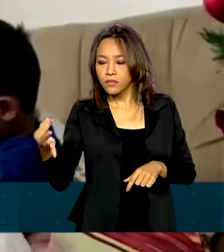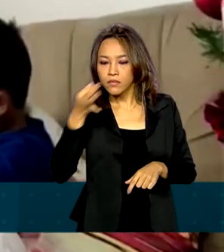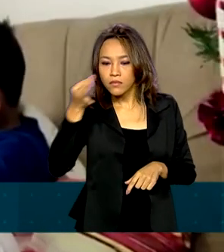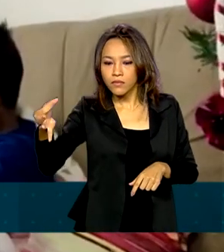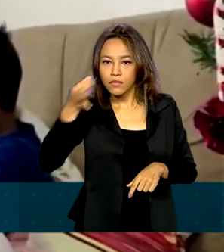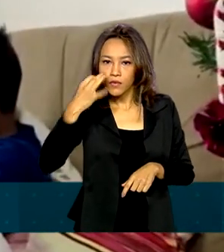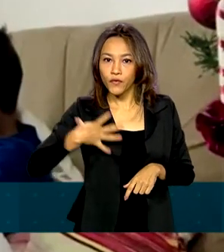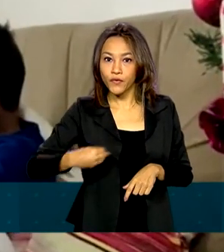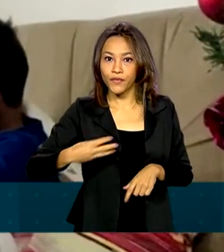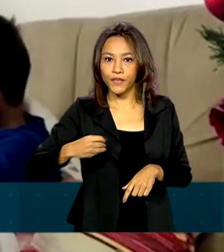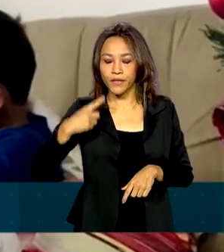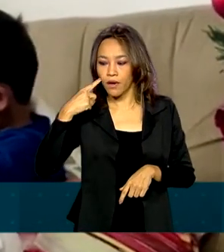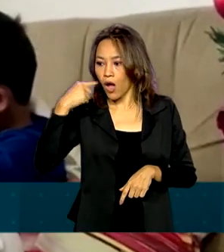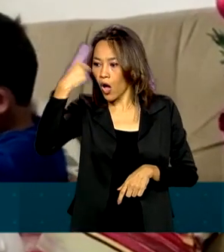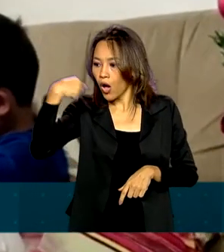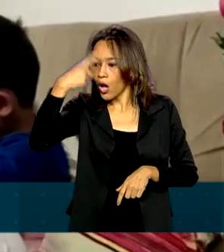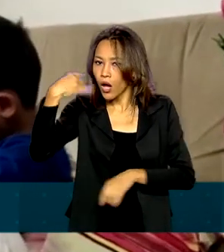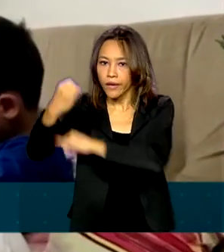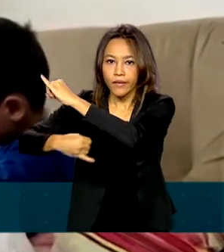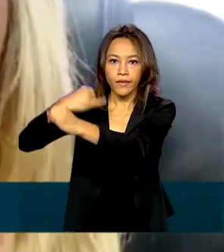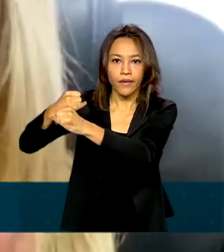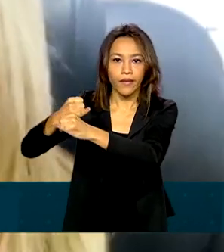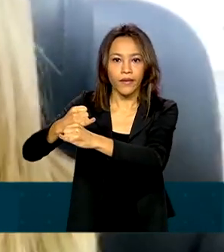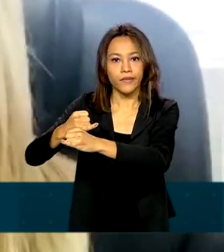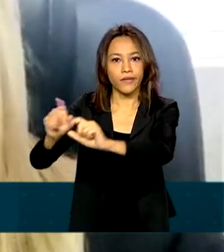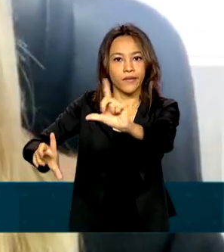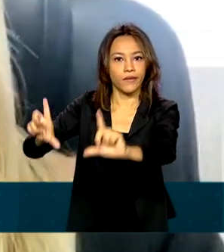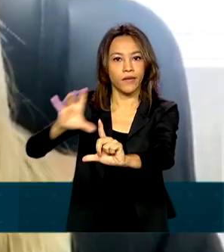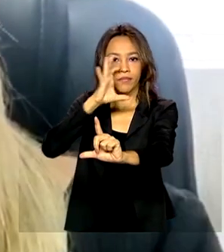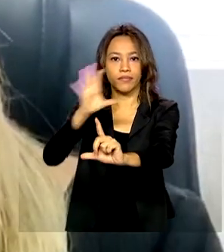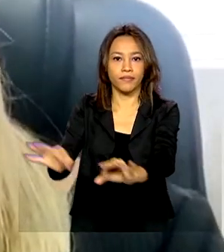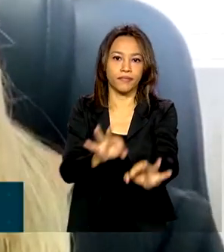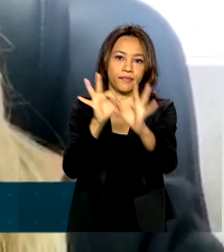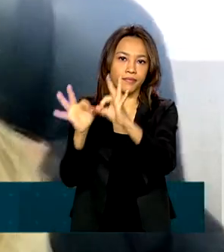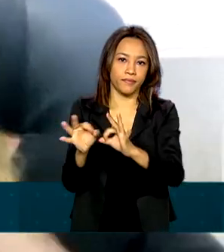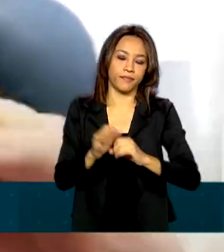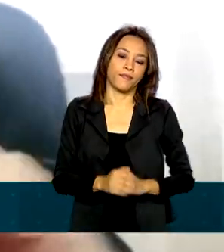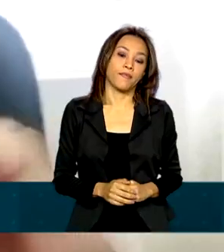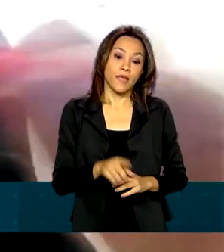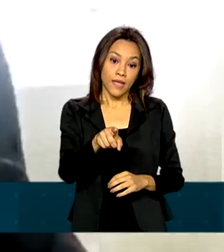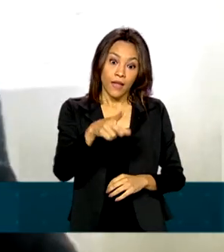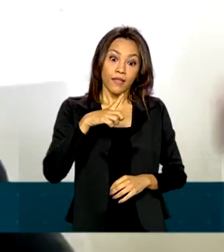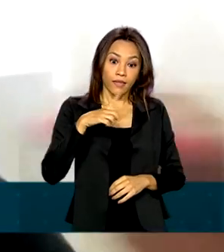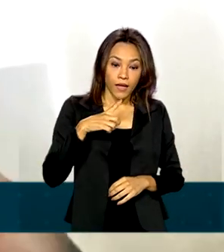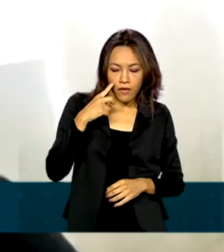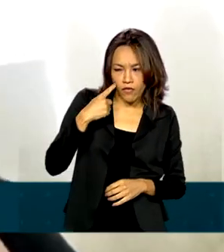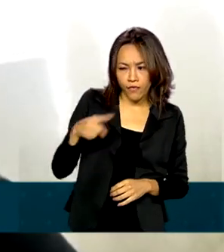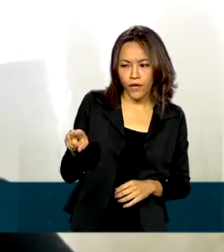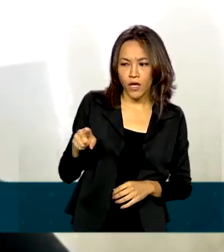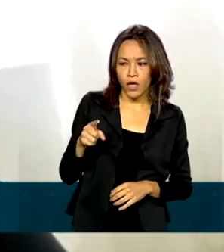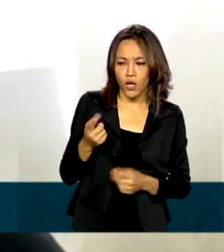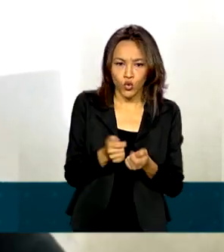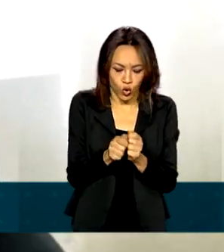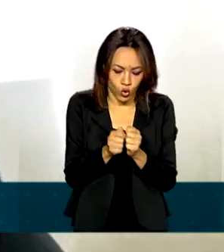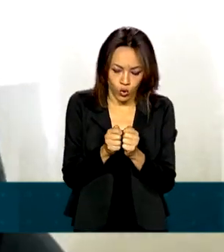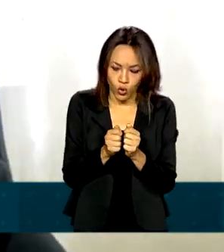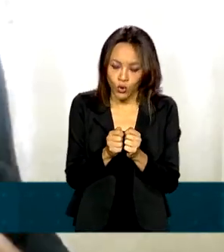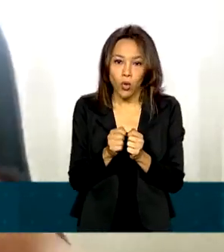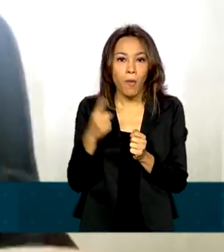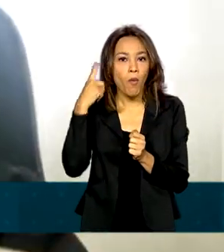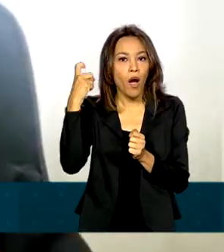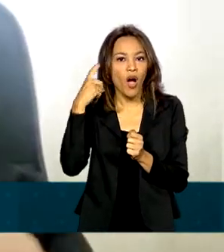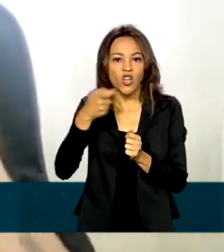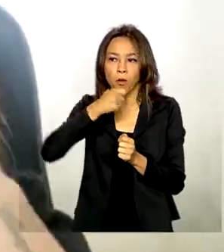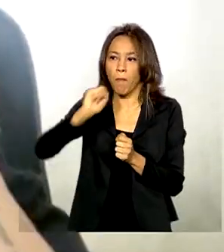tempo conectado à internet e à TV. Tem canais que às vezes aparece o jogo, mas o áudio é muito agressivo,